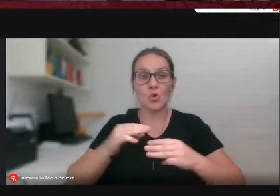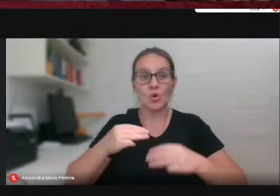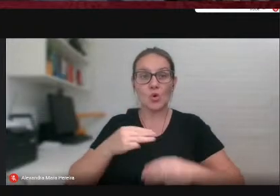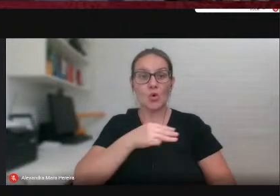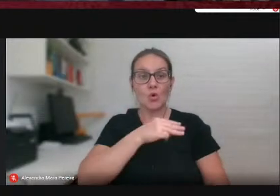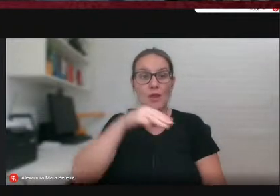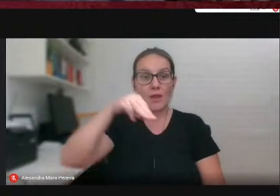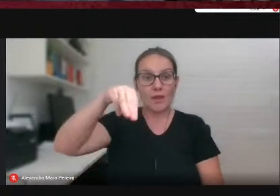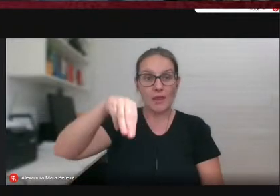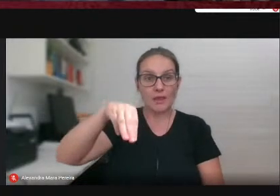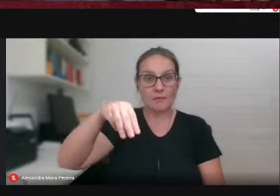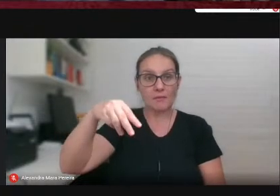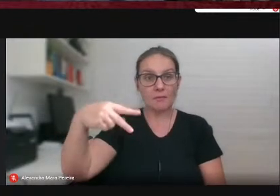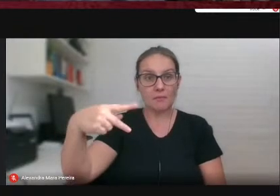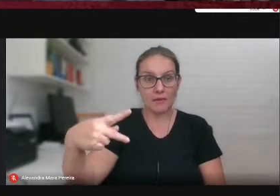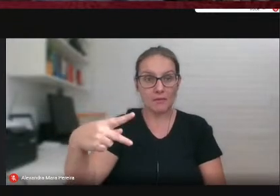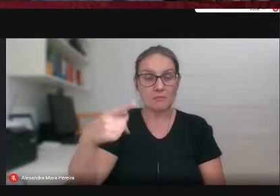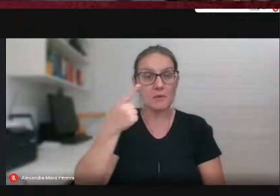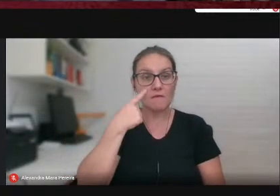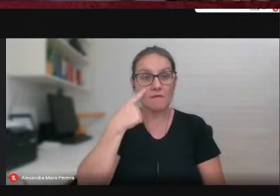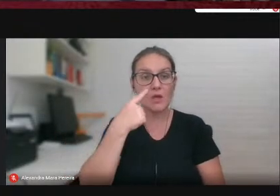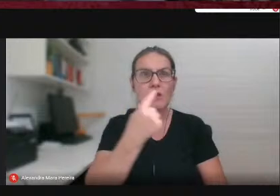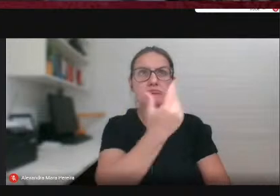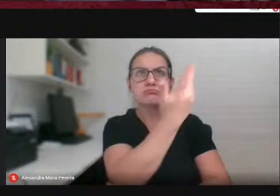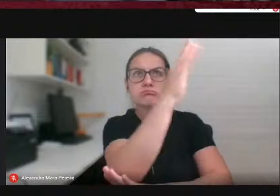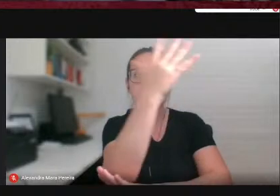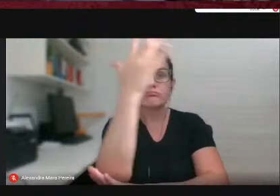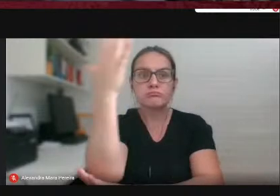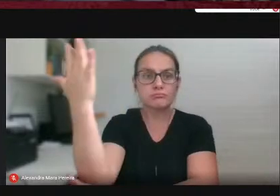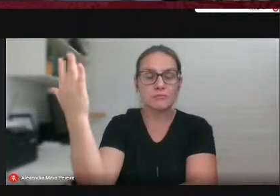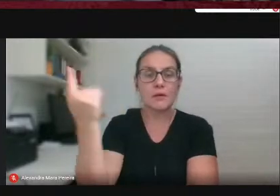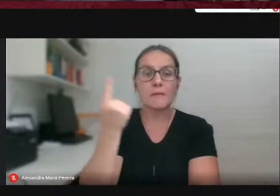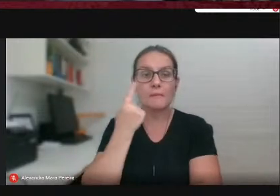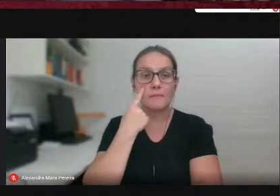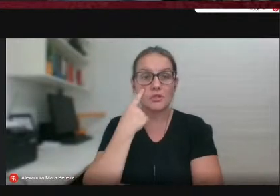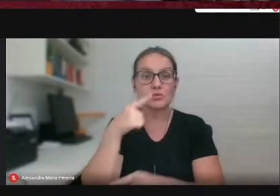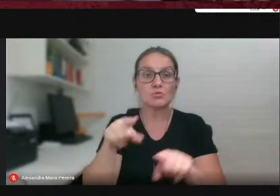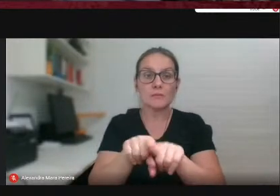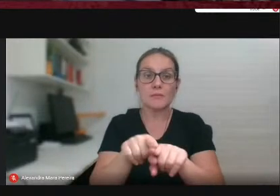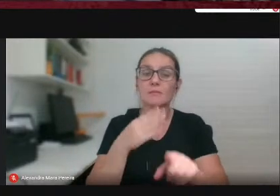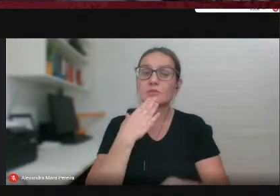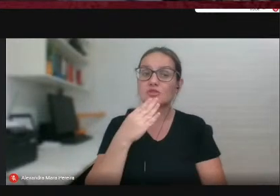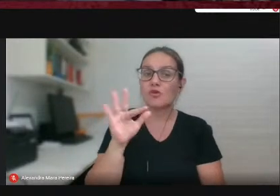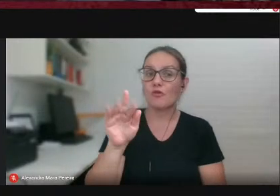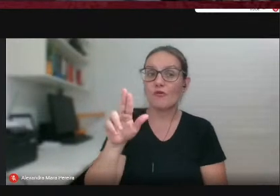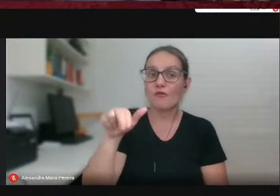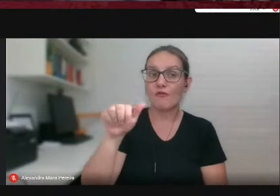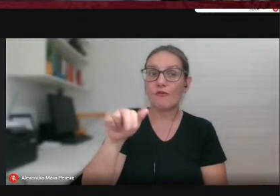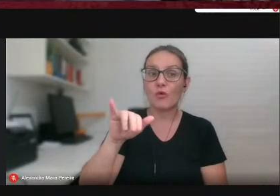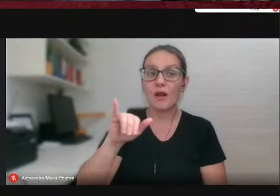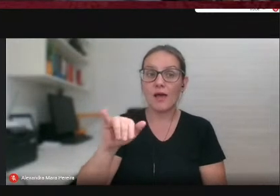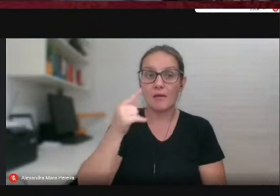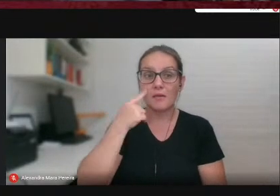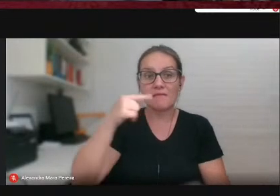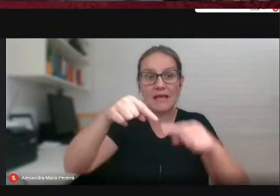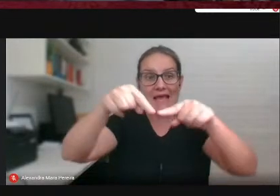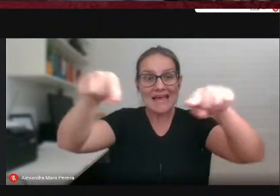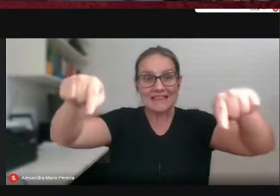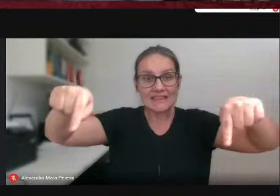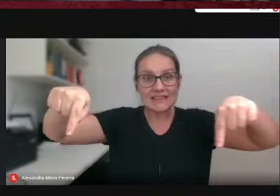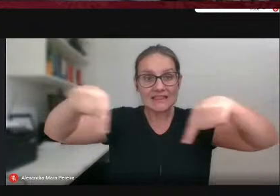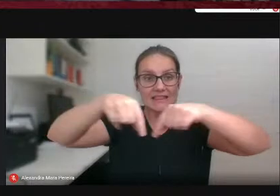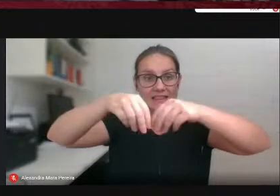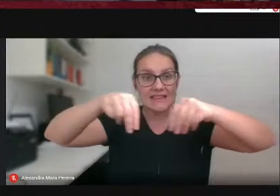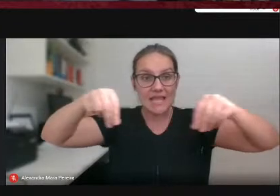Federal para laudos ambientais, a pedido da FUNAI, na demarcação de terras indígenas, em